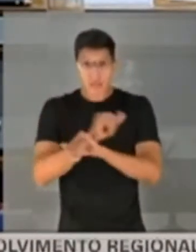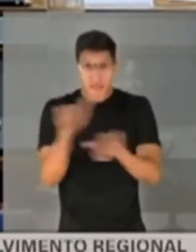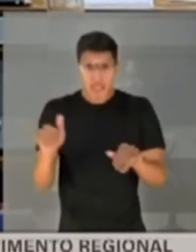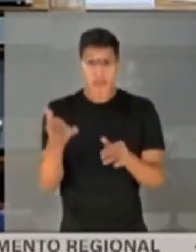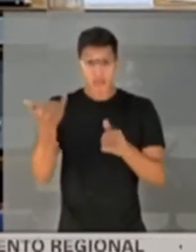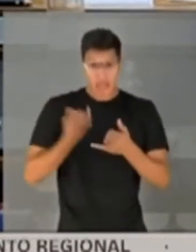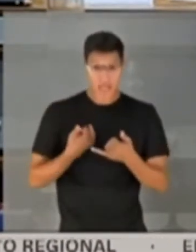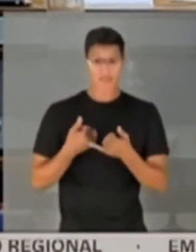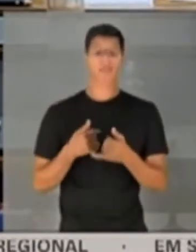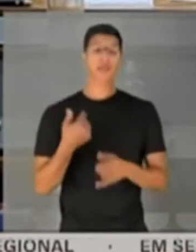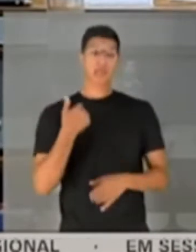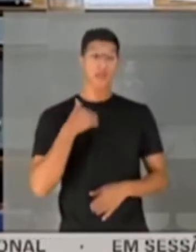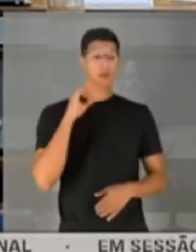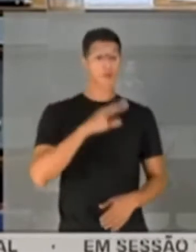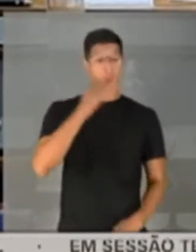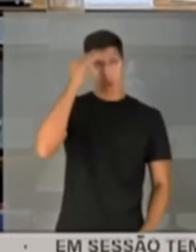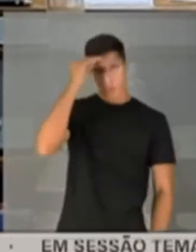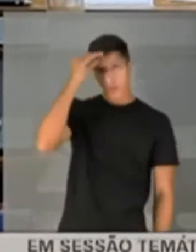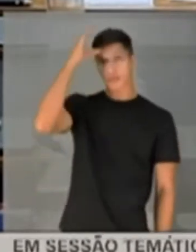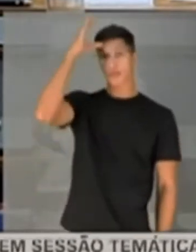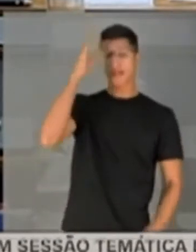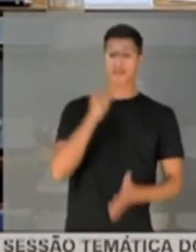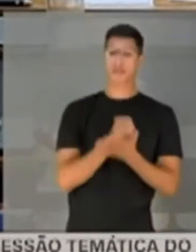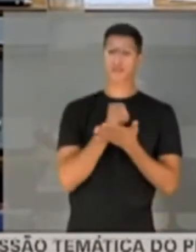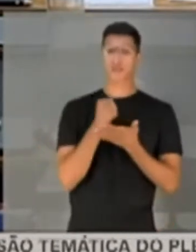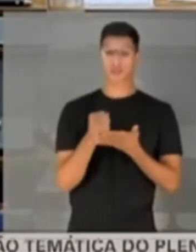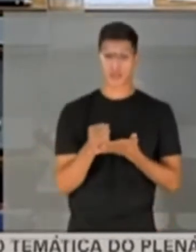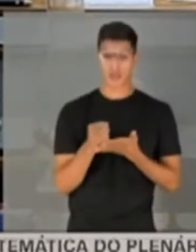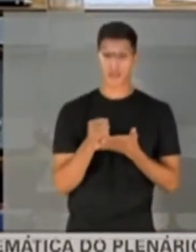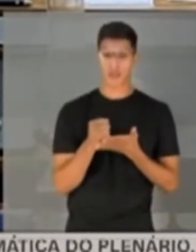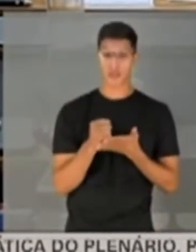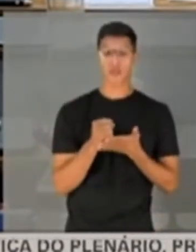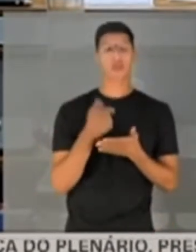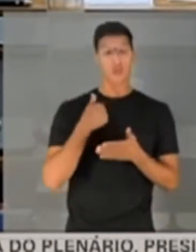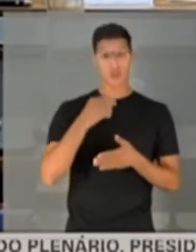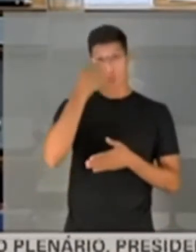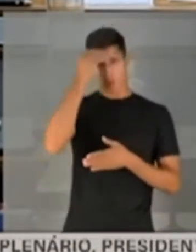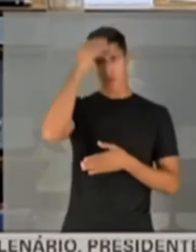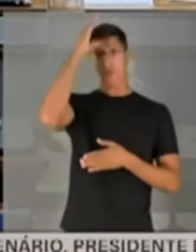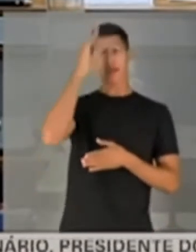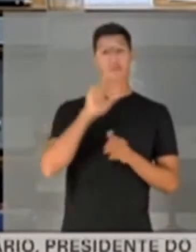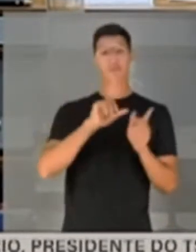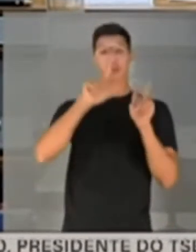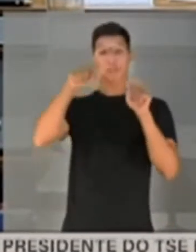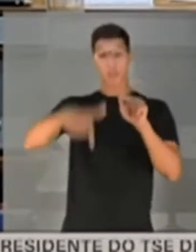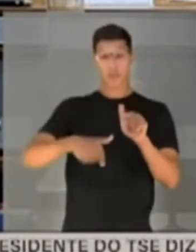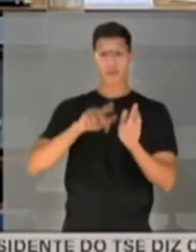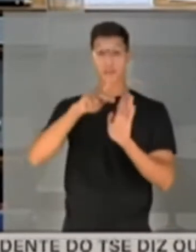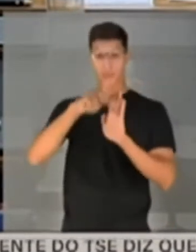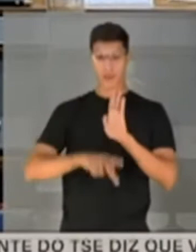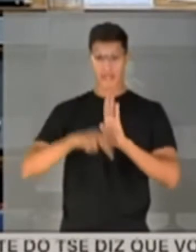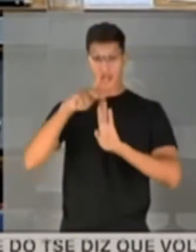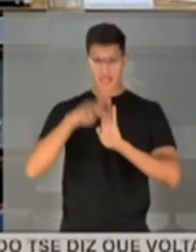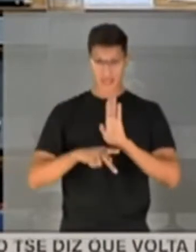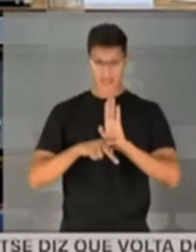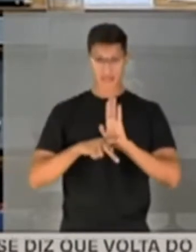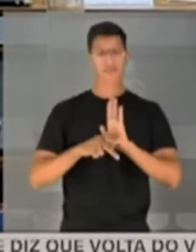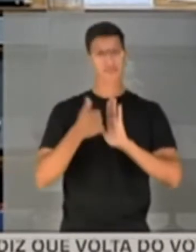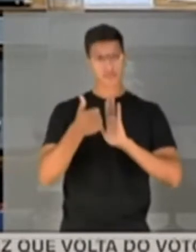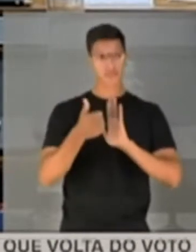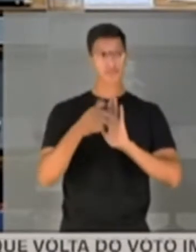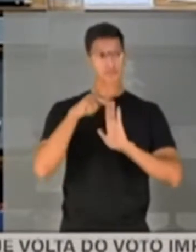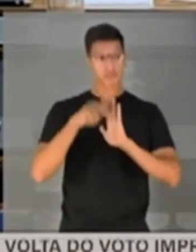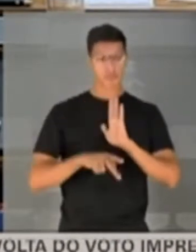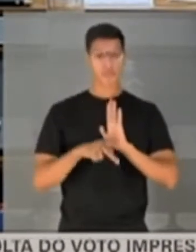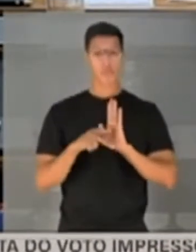Eu só tomei conhecimento desse contrato. Tomei conhecimento a partir da portaria. A partir da portaria.